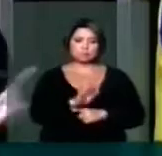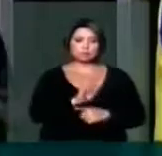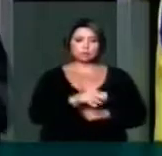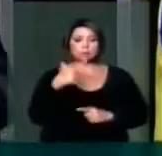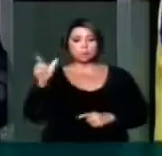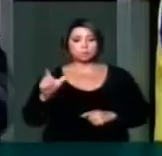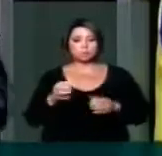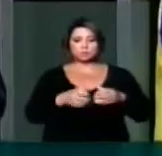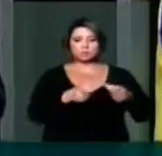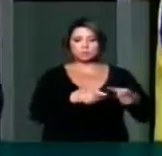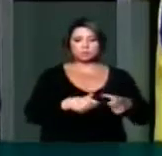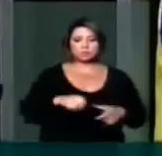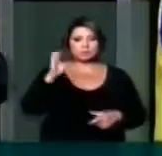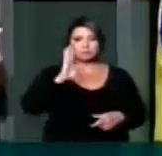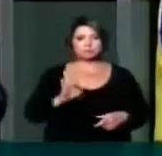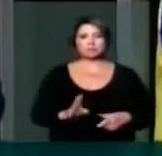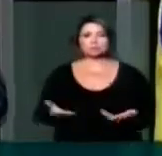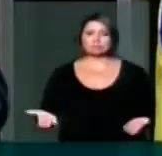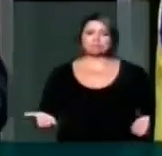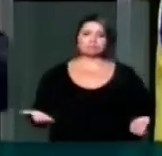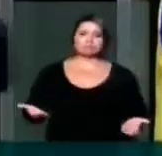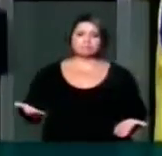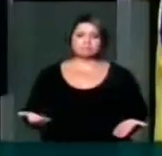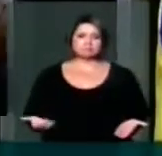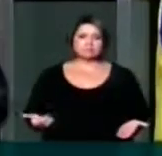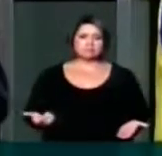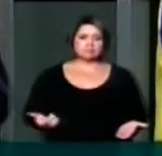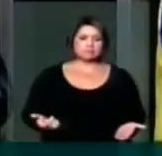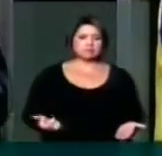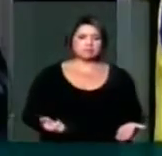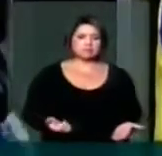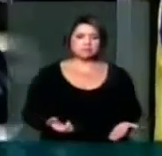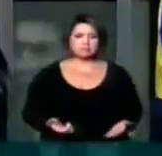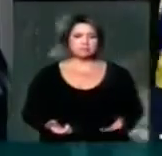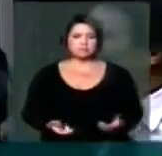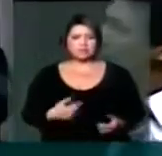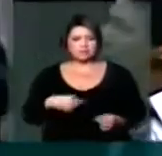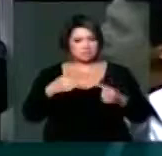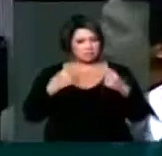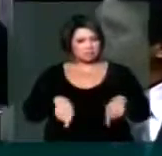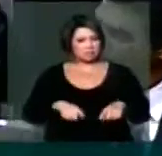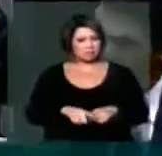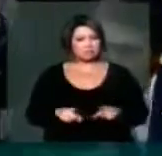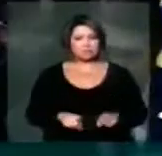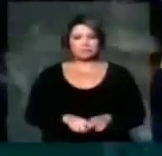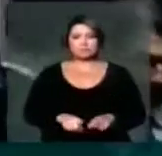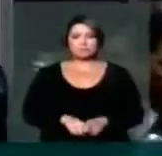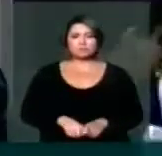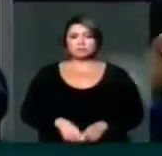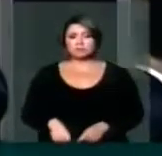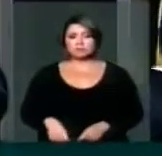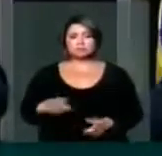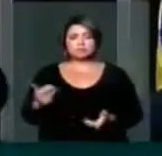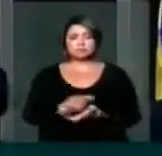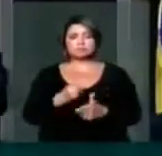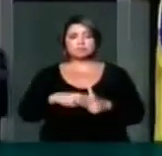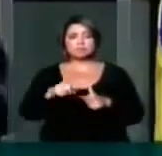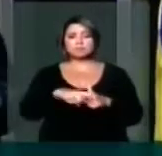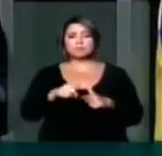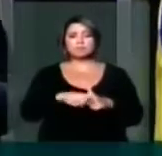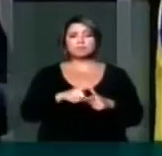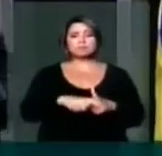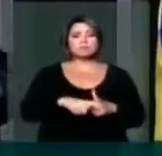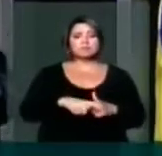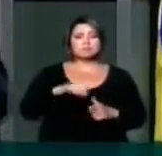outras regiões do país. Ora, é um ação contra senso, porque esse fenômeno não